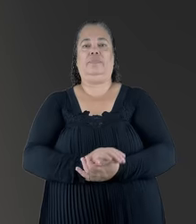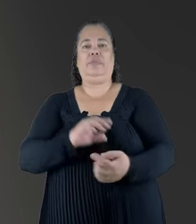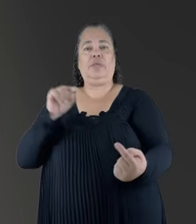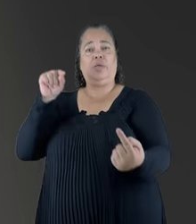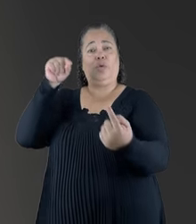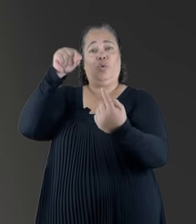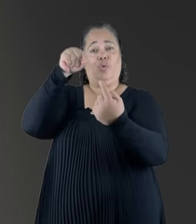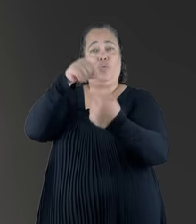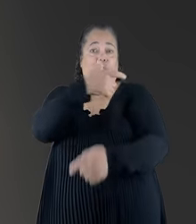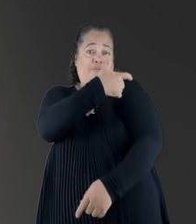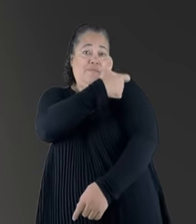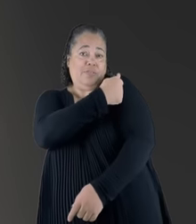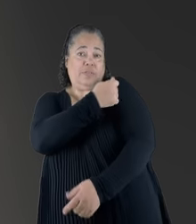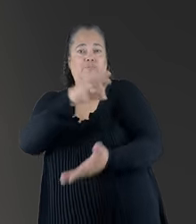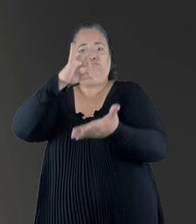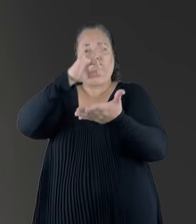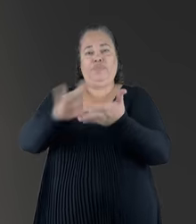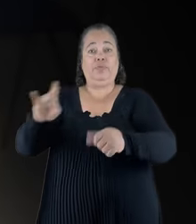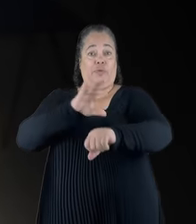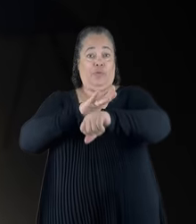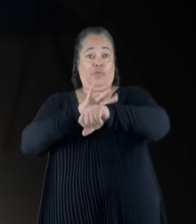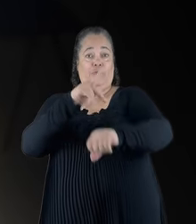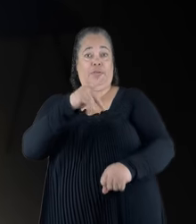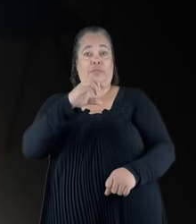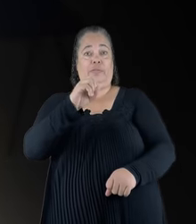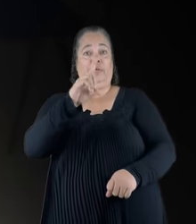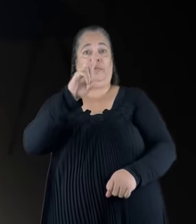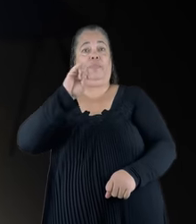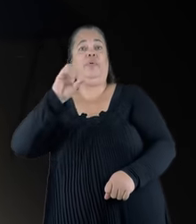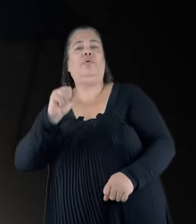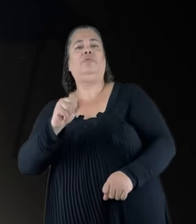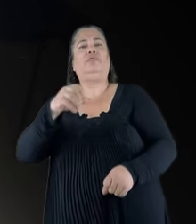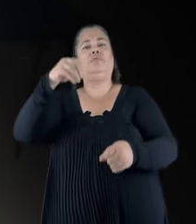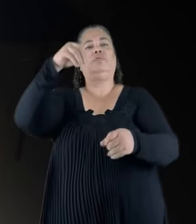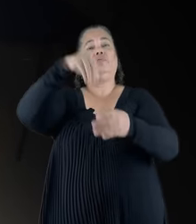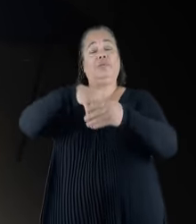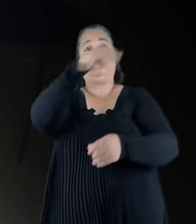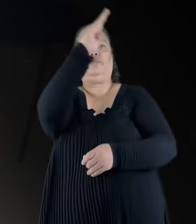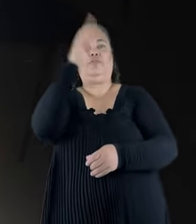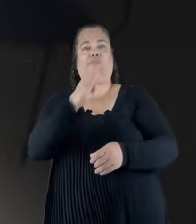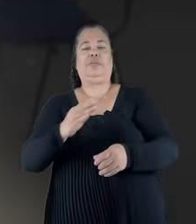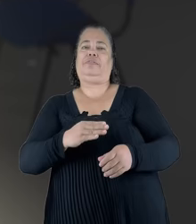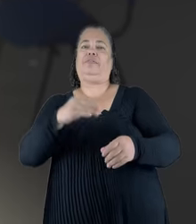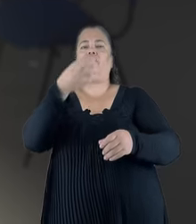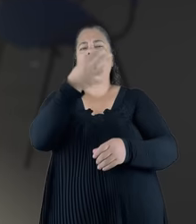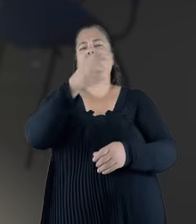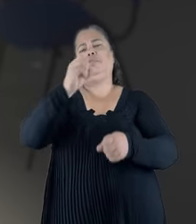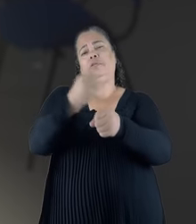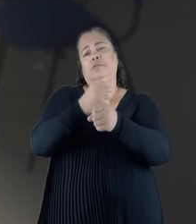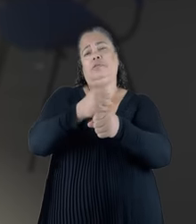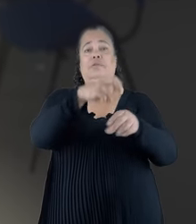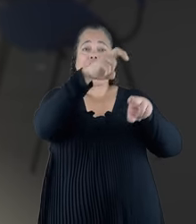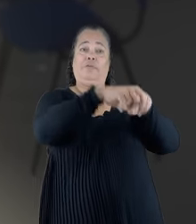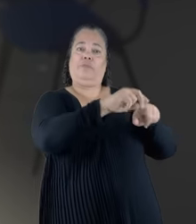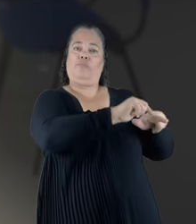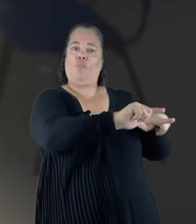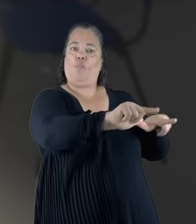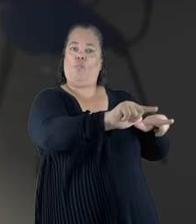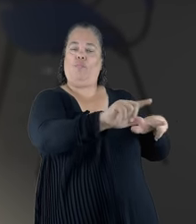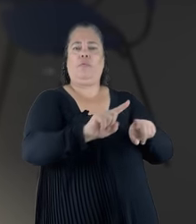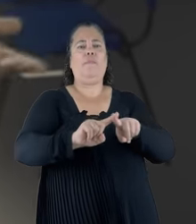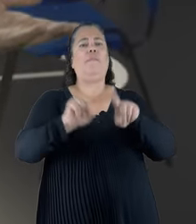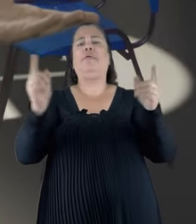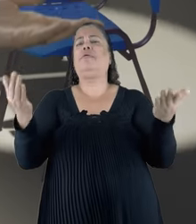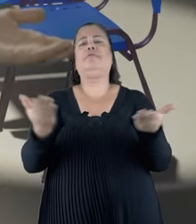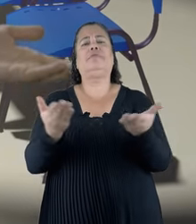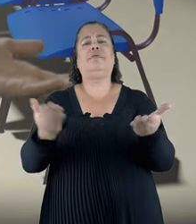Por causa da vacinação contra pólio, tem mais de 30 anos que essa cadeira está vazia no Brasil. Mas, nesse